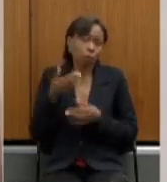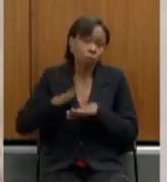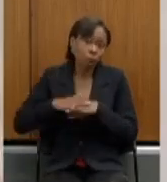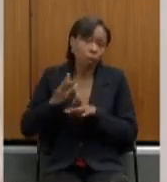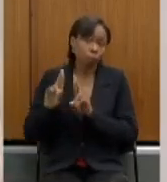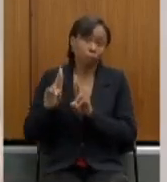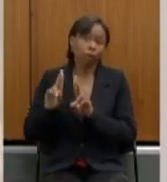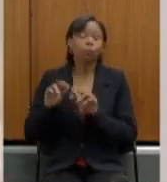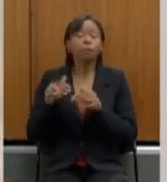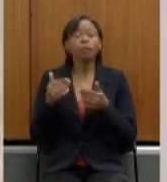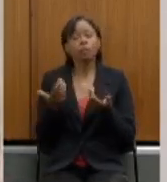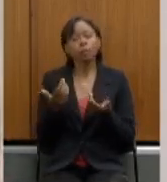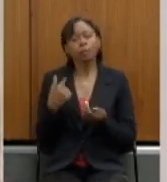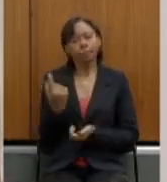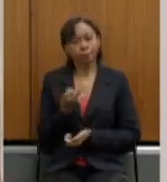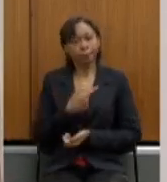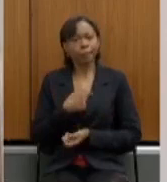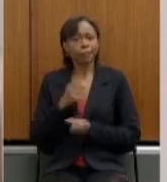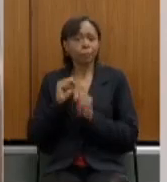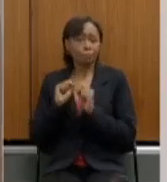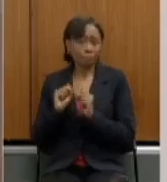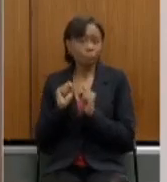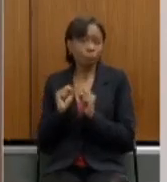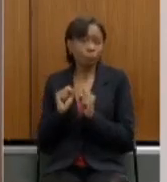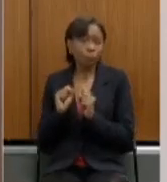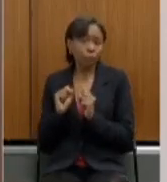Quando a gente podia fazer essa,